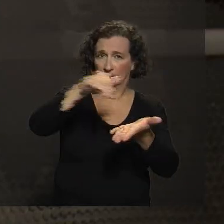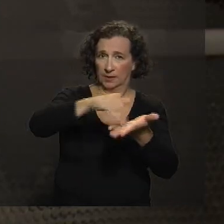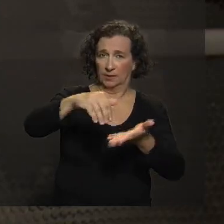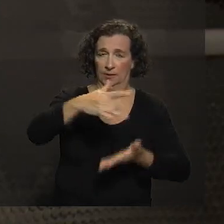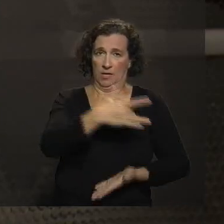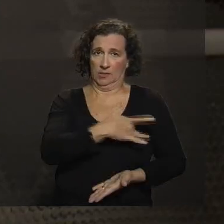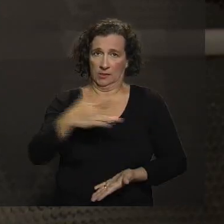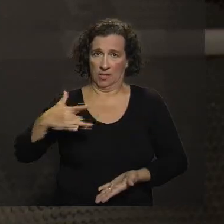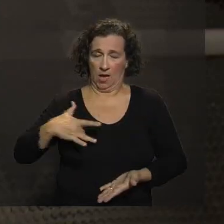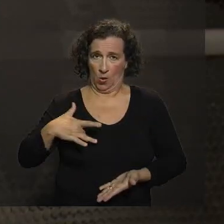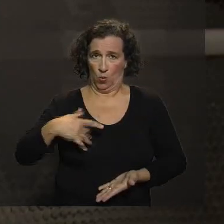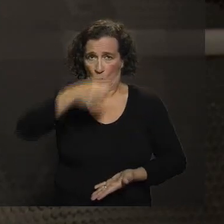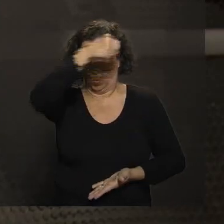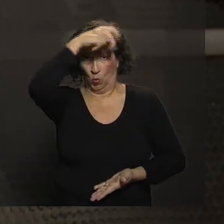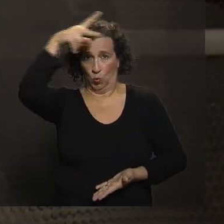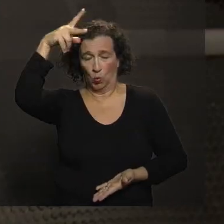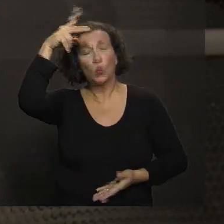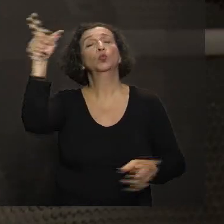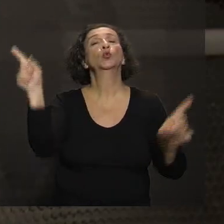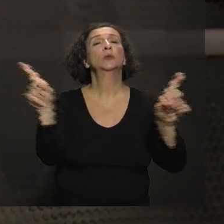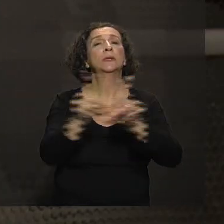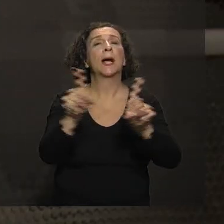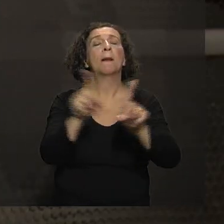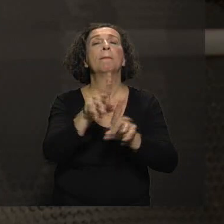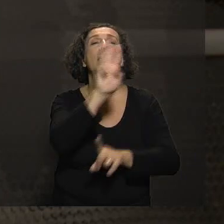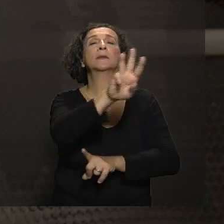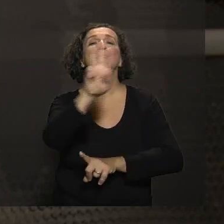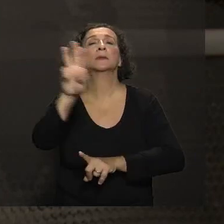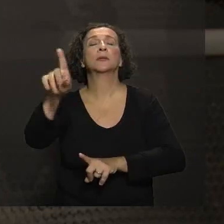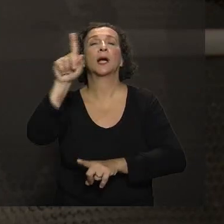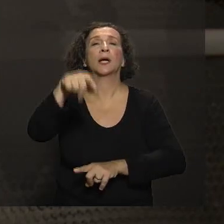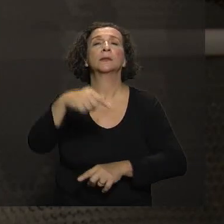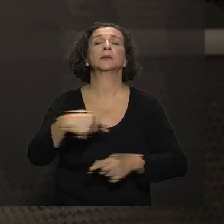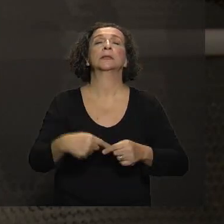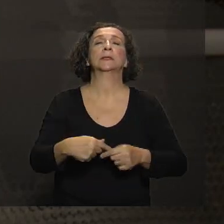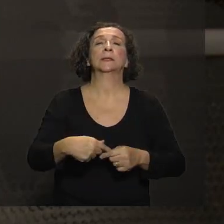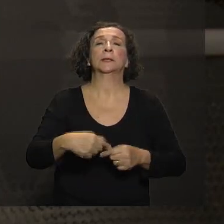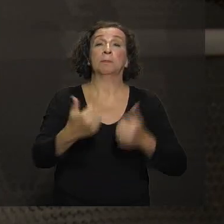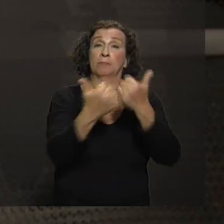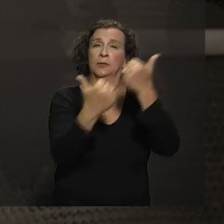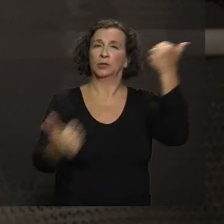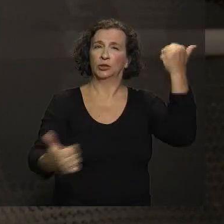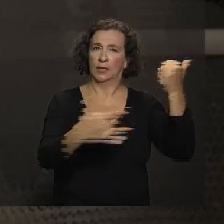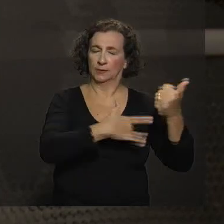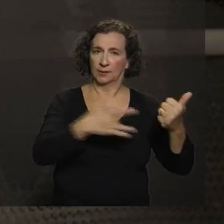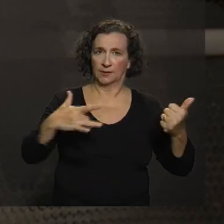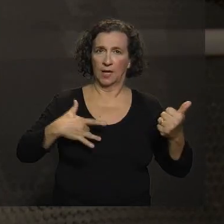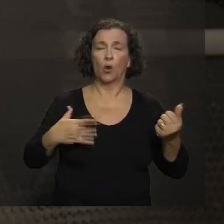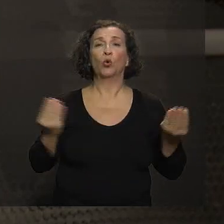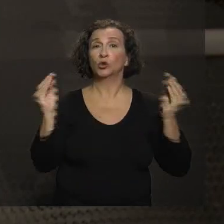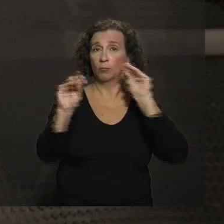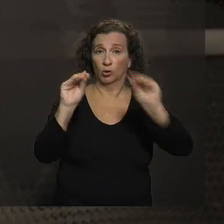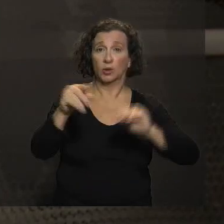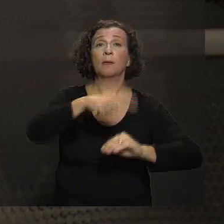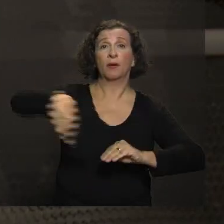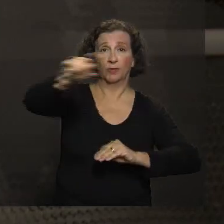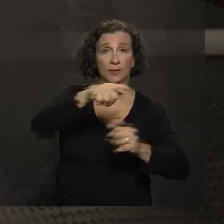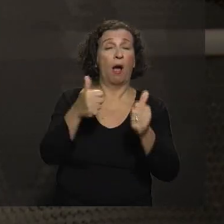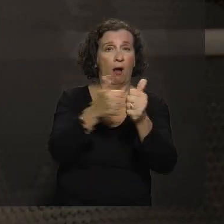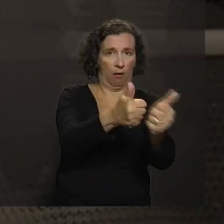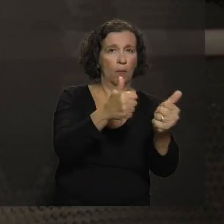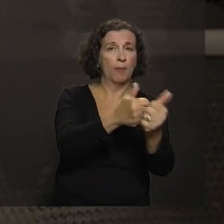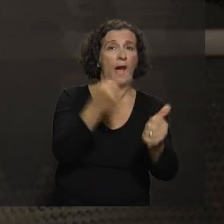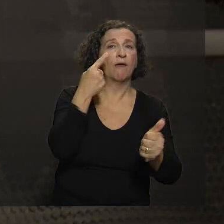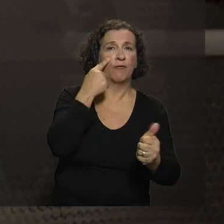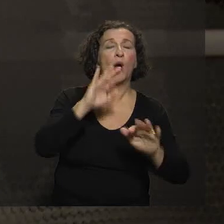Saúde, também está disponível no site do Ministério da Saúde. A gente está postando aí para você poder acompanhar.